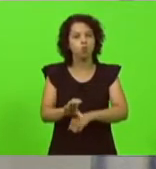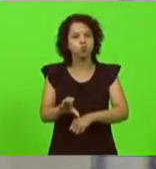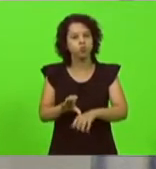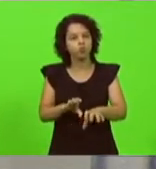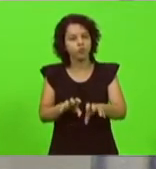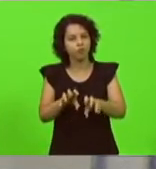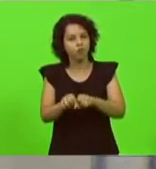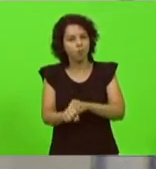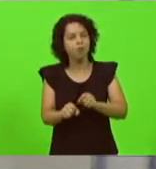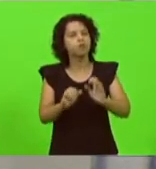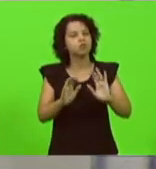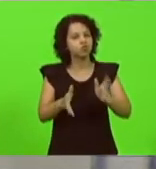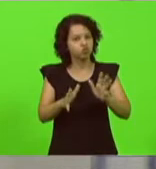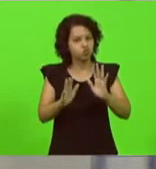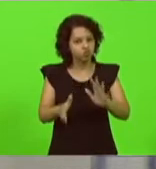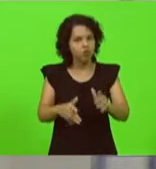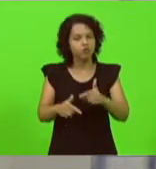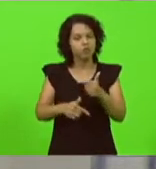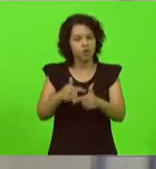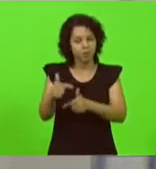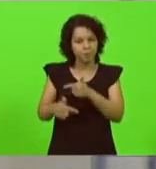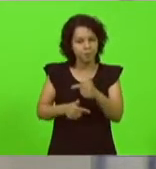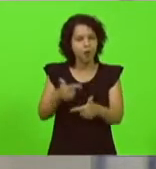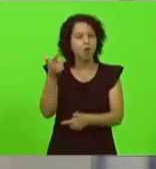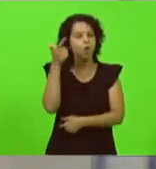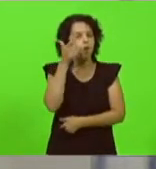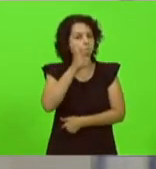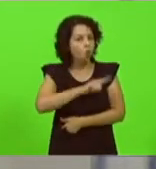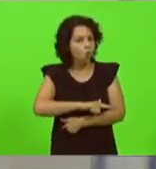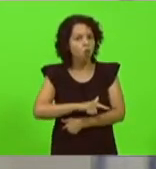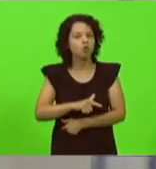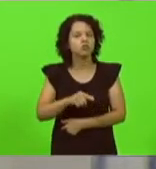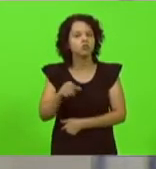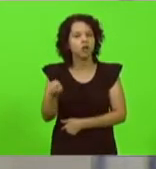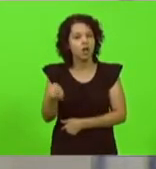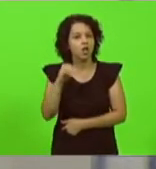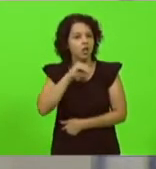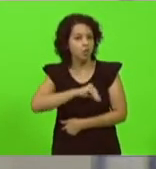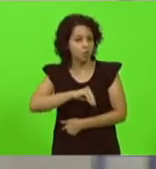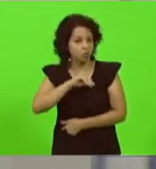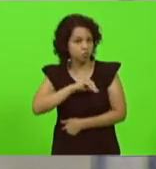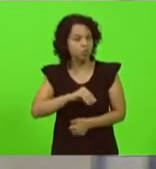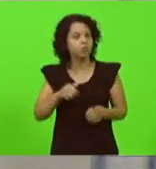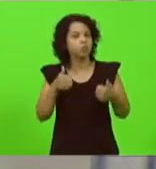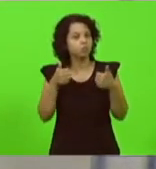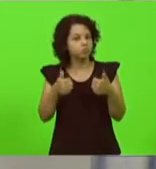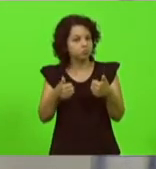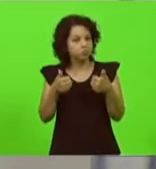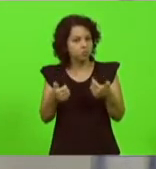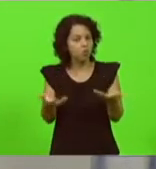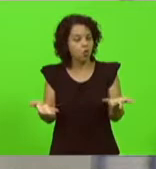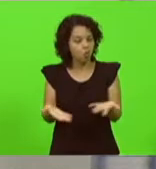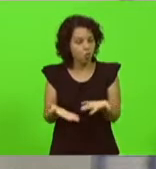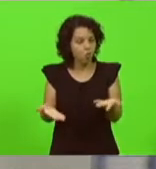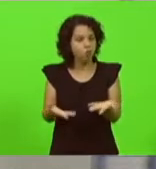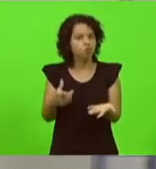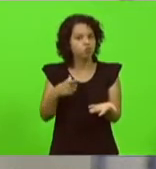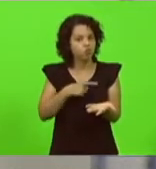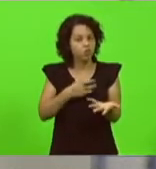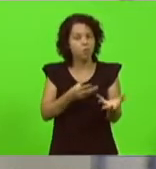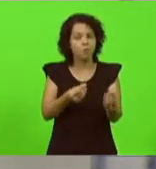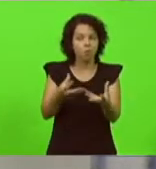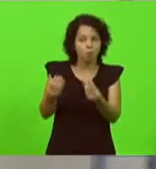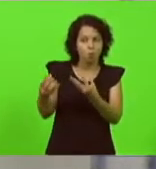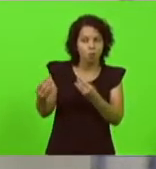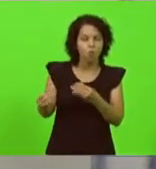adquiriram bons empregos nesse segmento que remunera e remunera muito bem e que hoje tem as suas empresas ou que